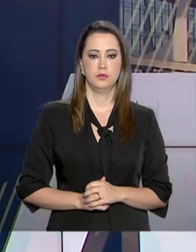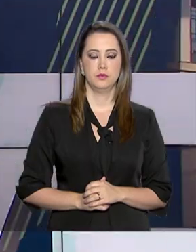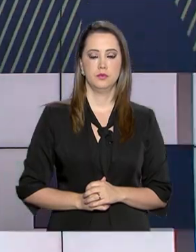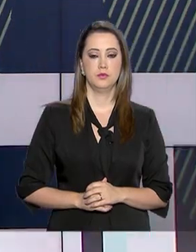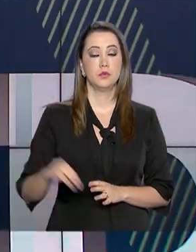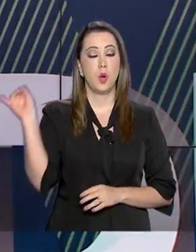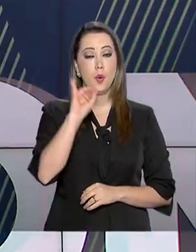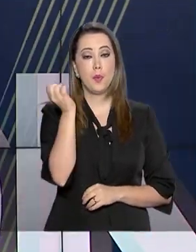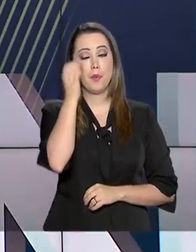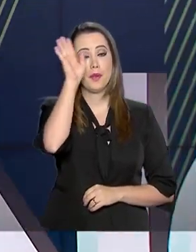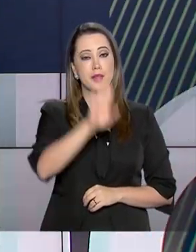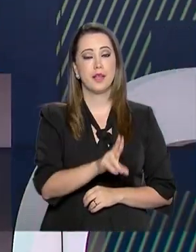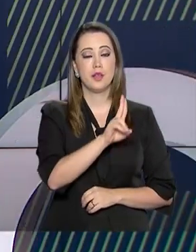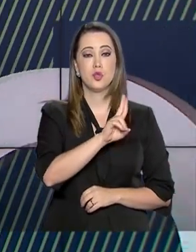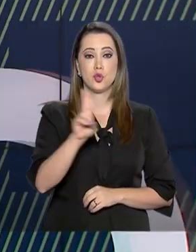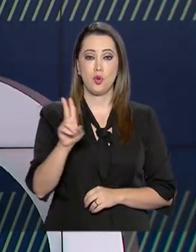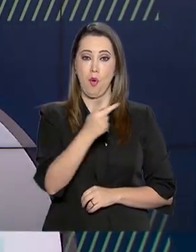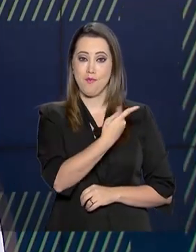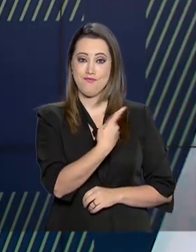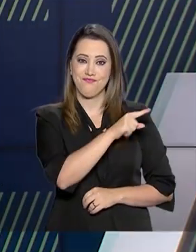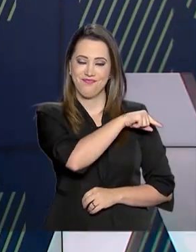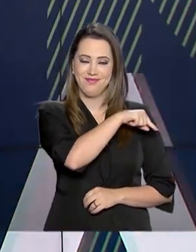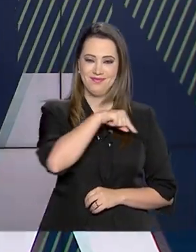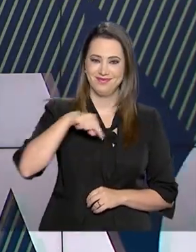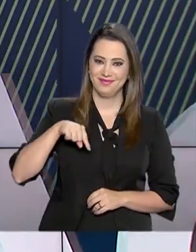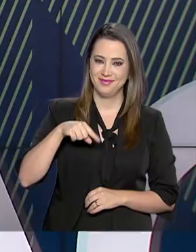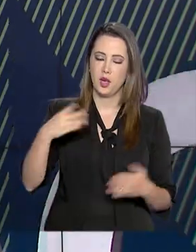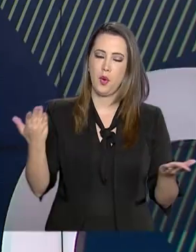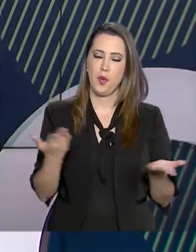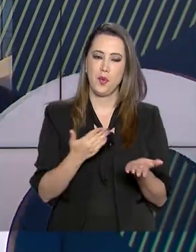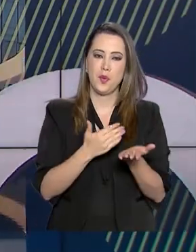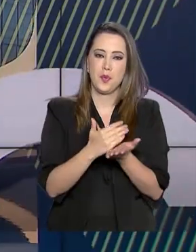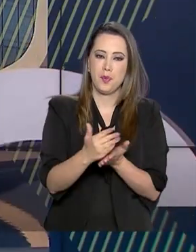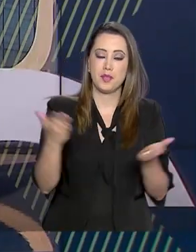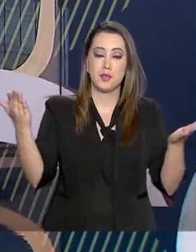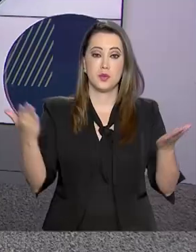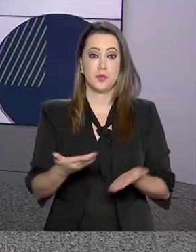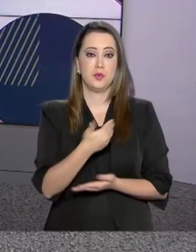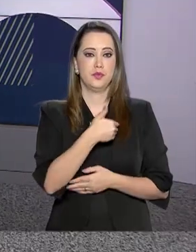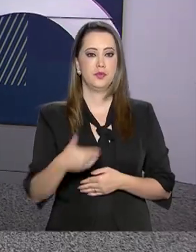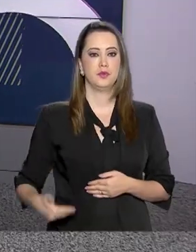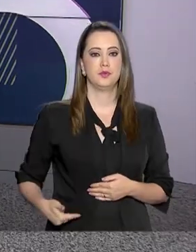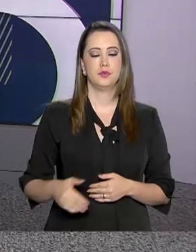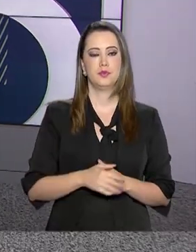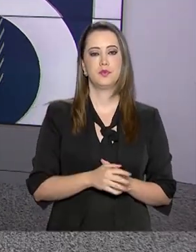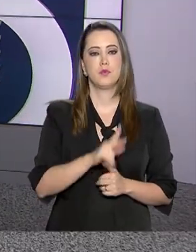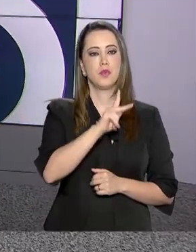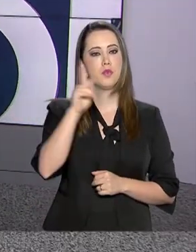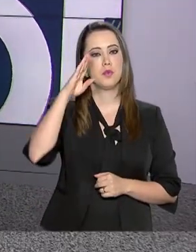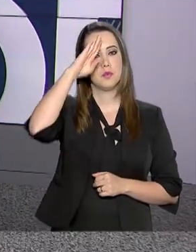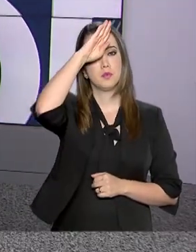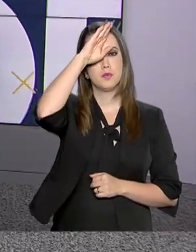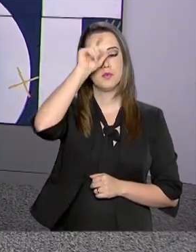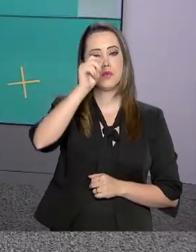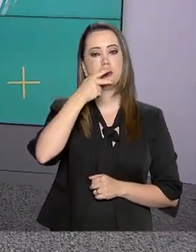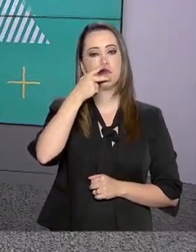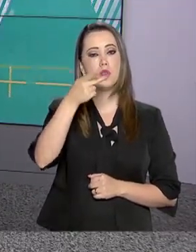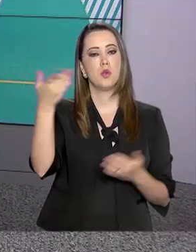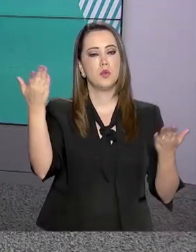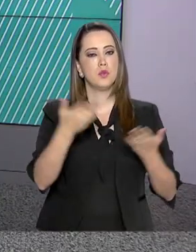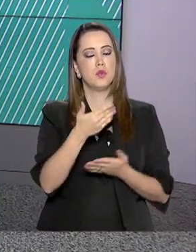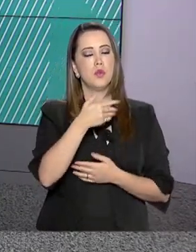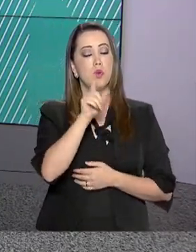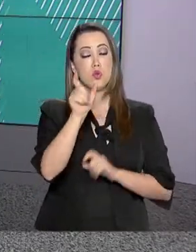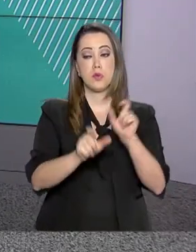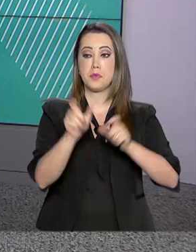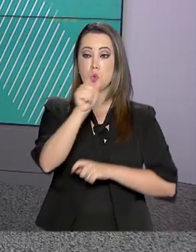Olá, boa tarde, eu sou Roberto Camargo e começa aqui o Governo Agora. O presidente Jair Bolsonaro disse hoje a